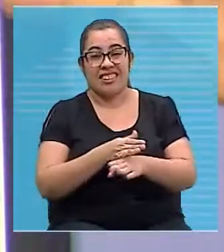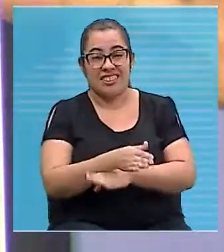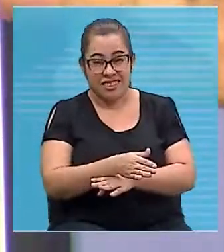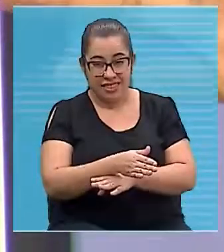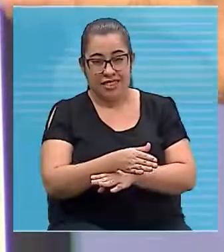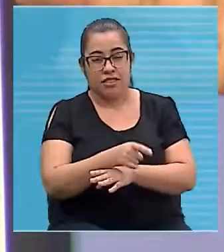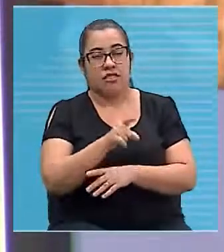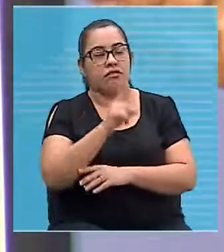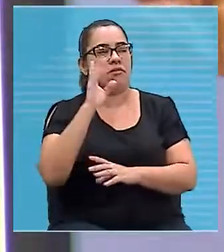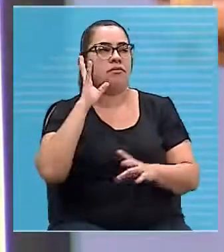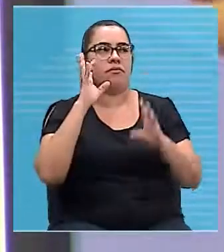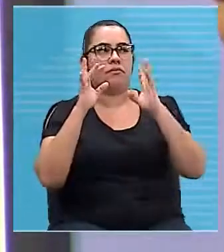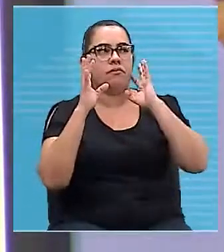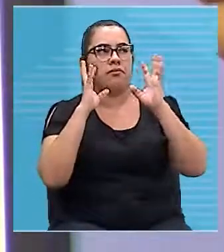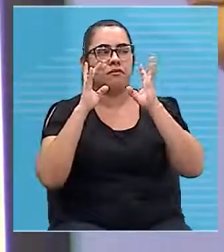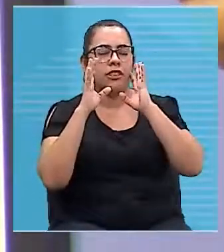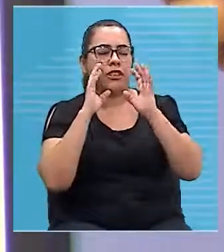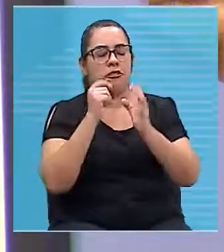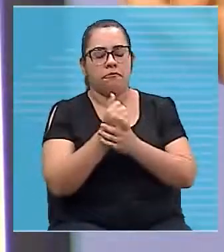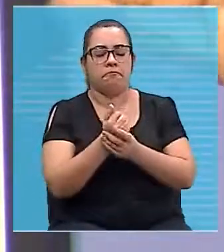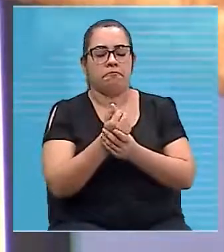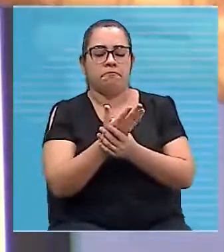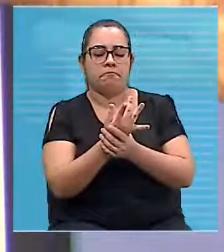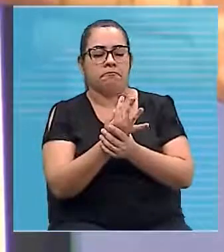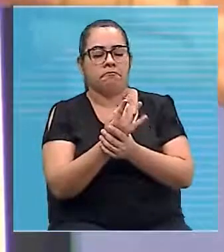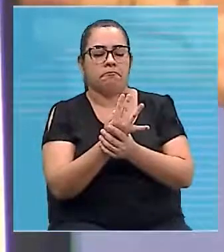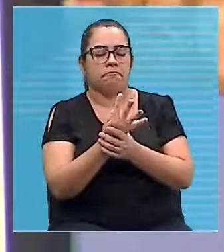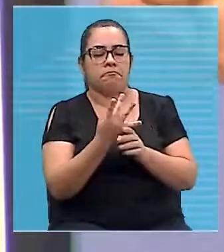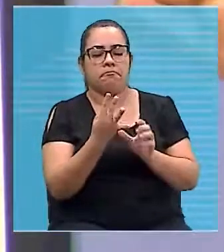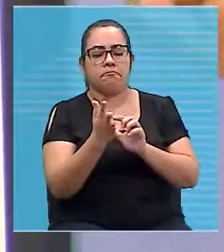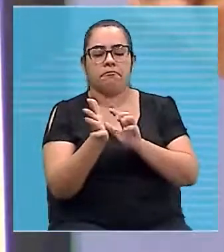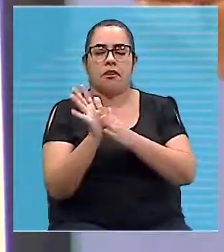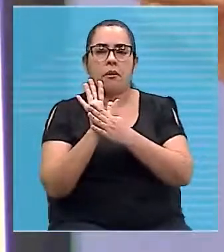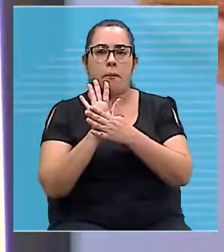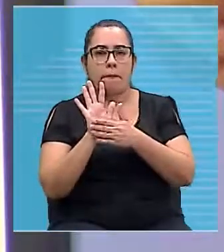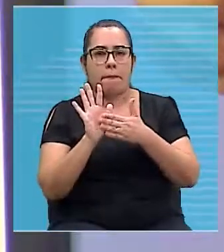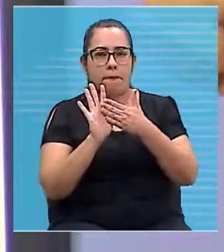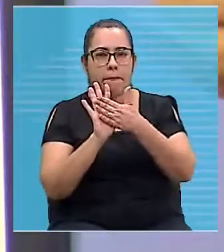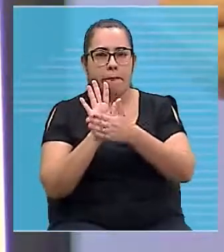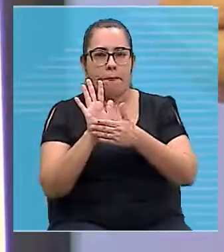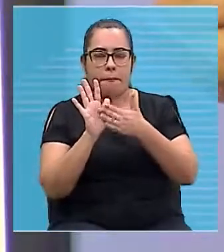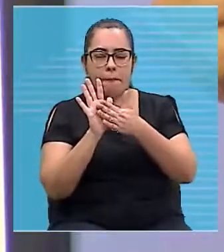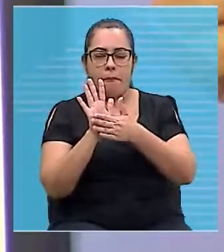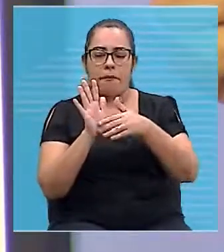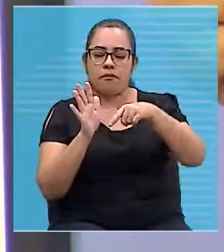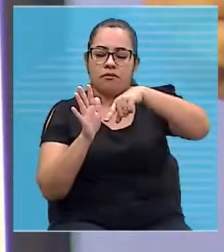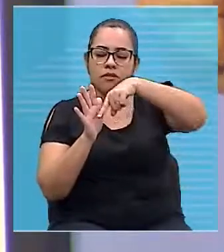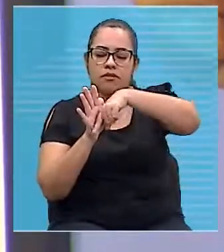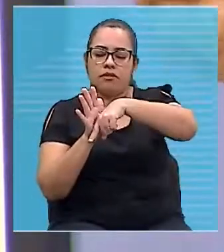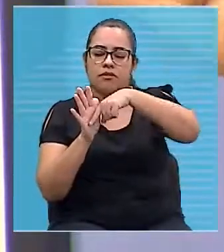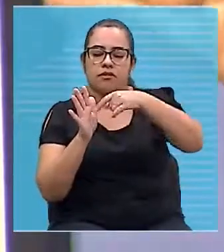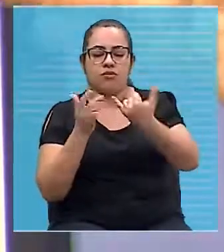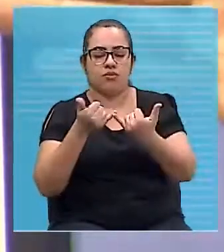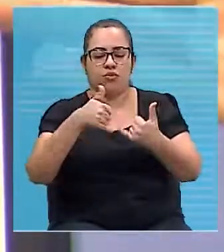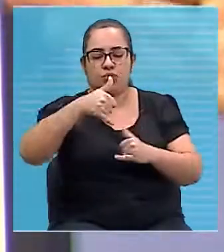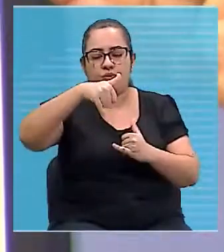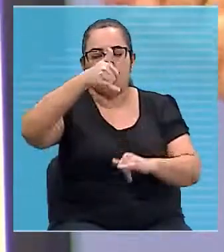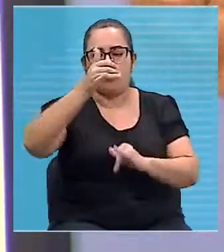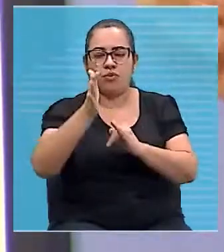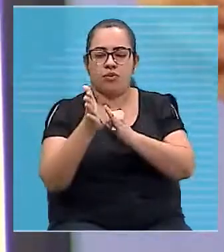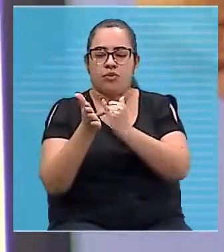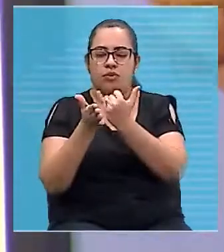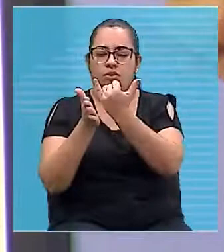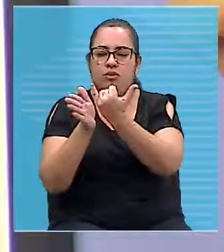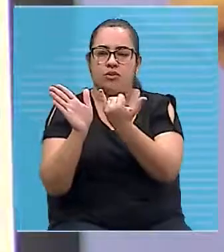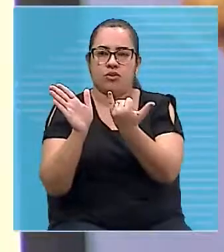Imagina que entre os meus dedos aqui, entre a minha palma da mão, existe um fio. O que que eu estou fazendo? Eu estou